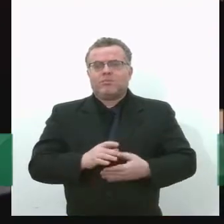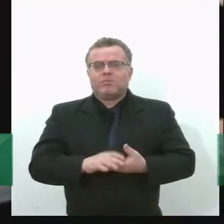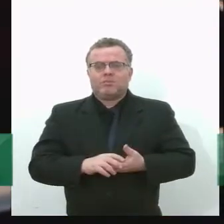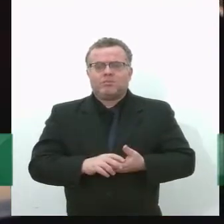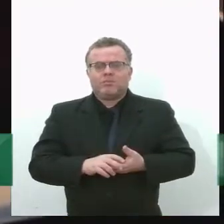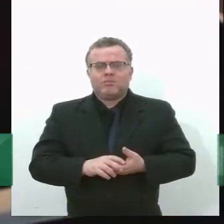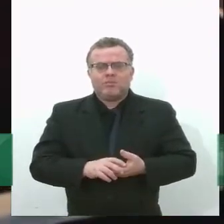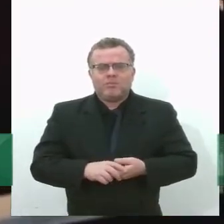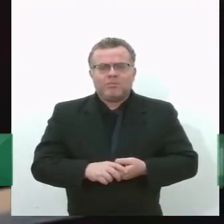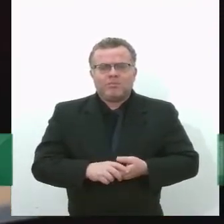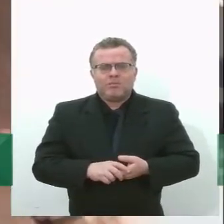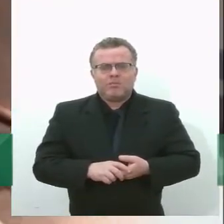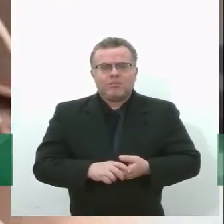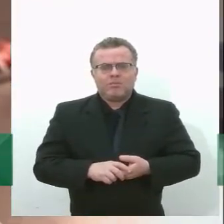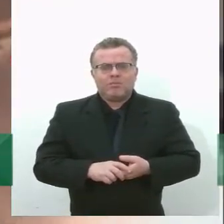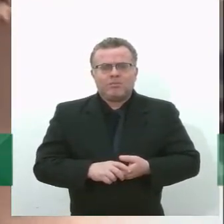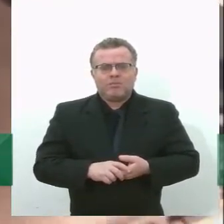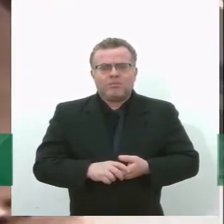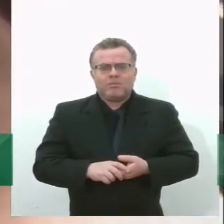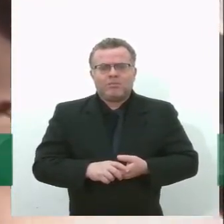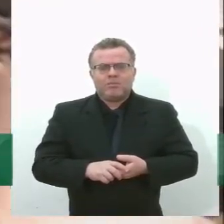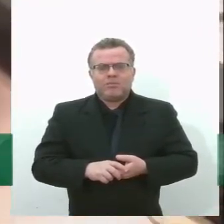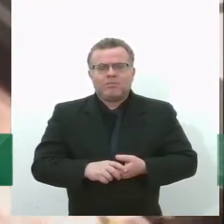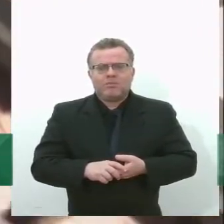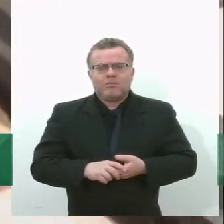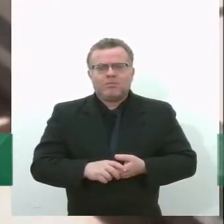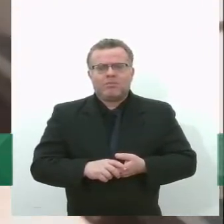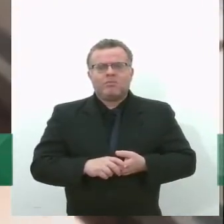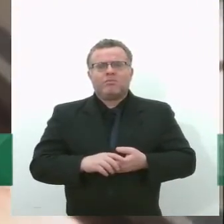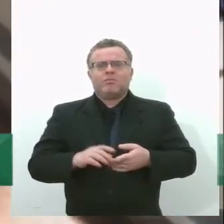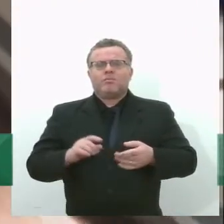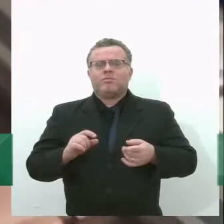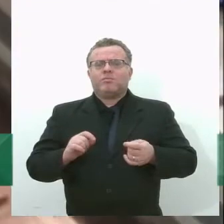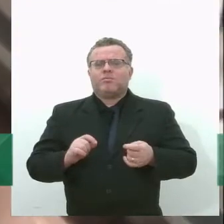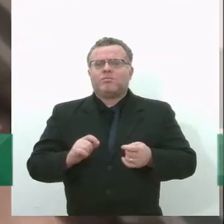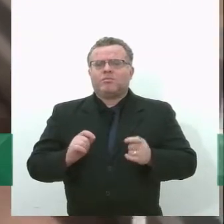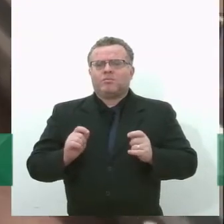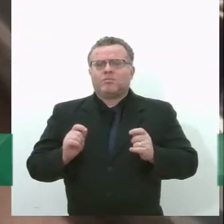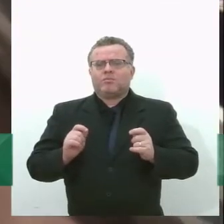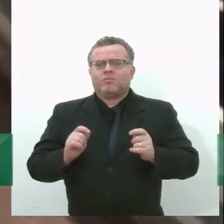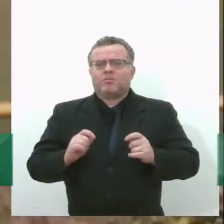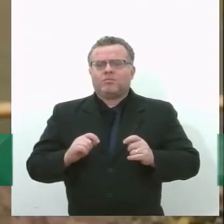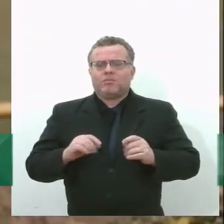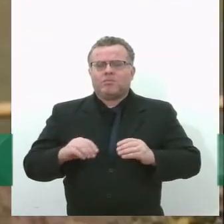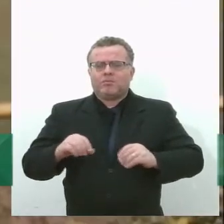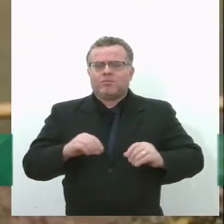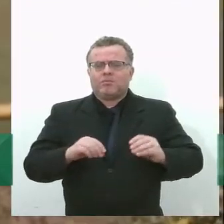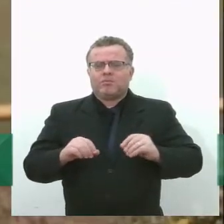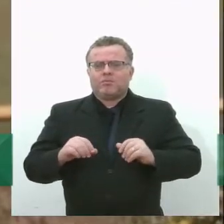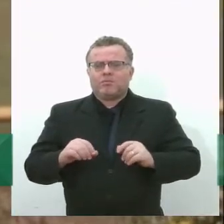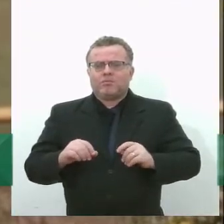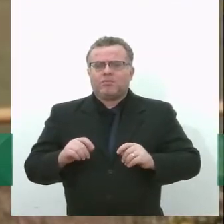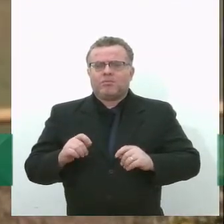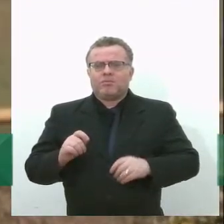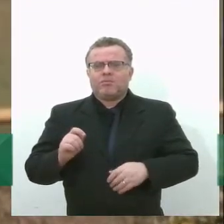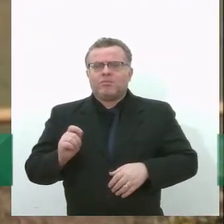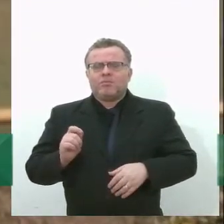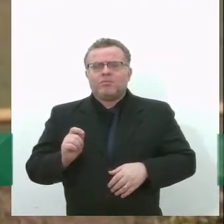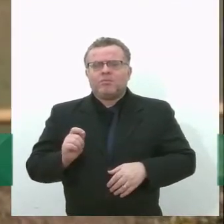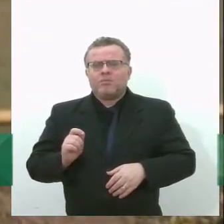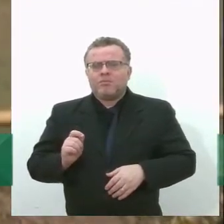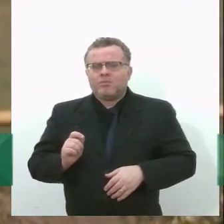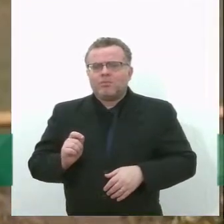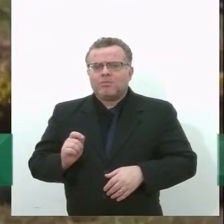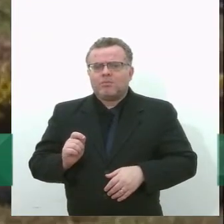sociais e econômicos, decorrentes do manejo inadequado dos resíduos sólidos. Uma das metas do plano é em relação ao aproveitamento